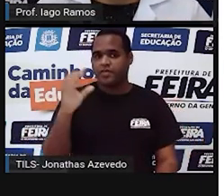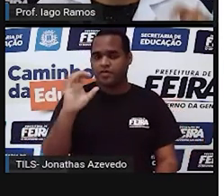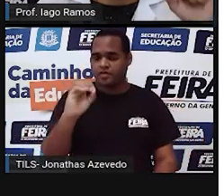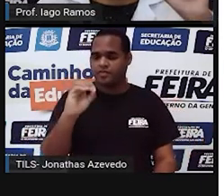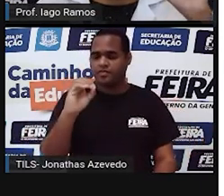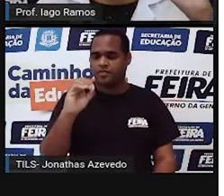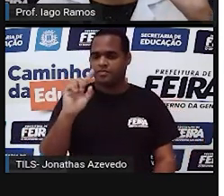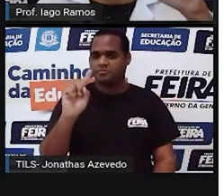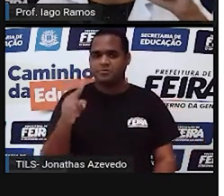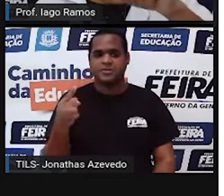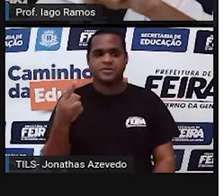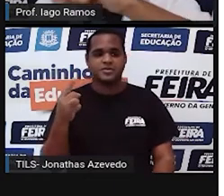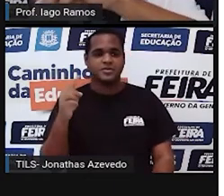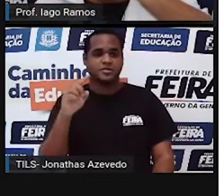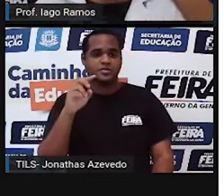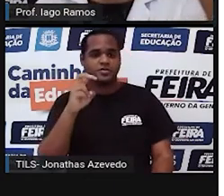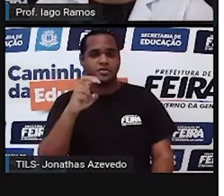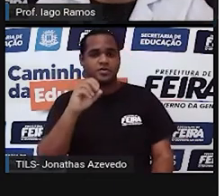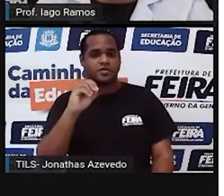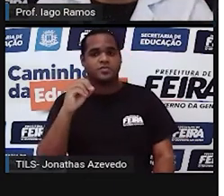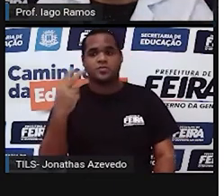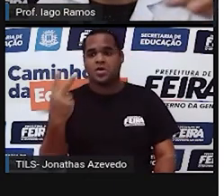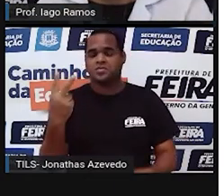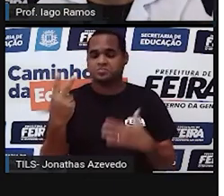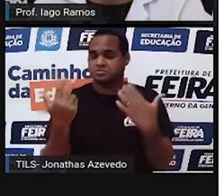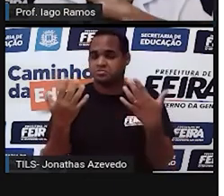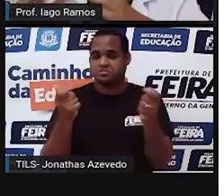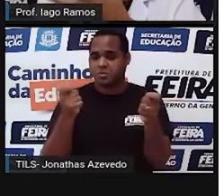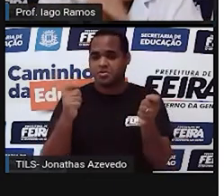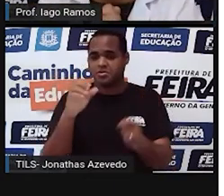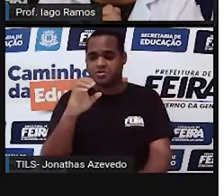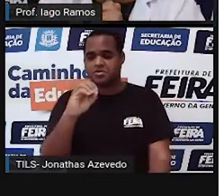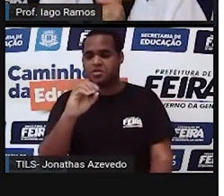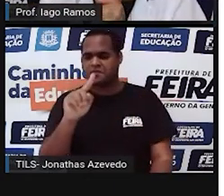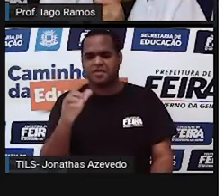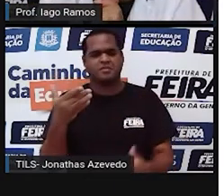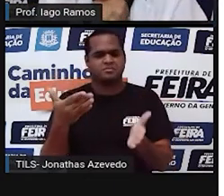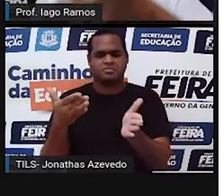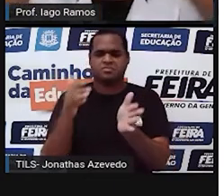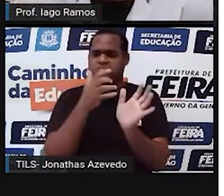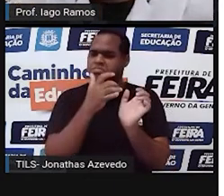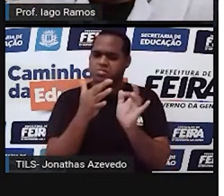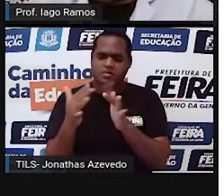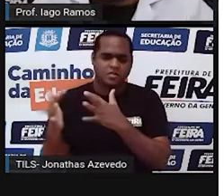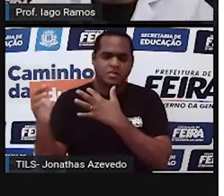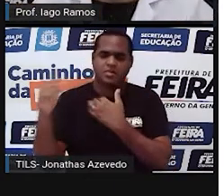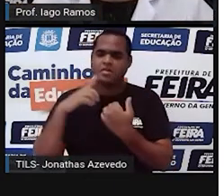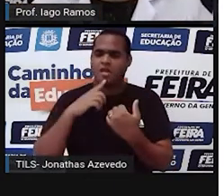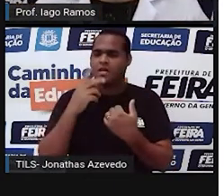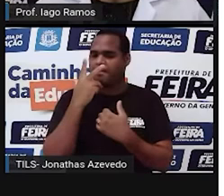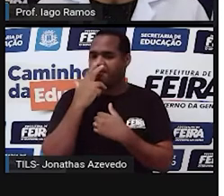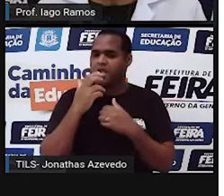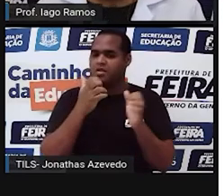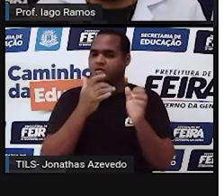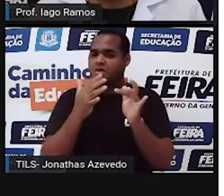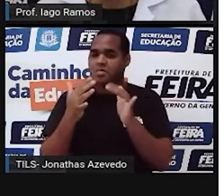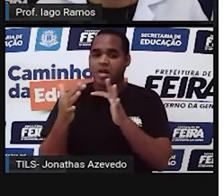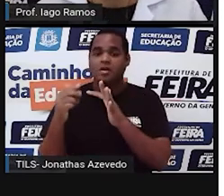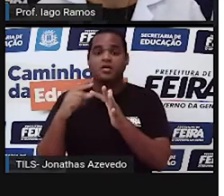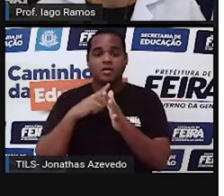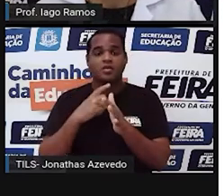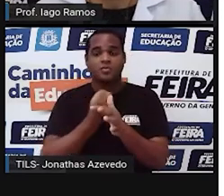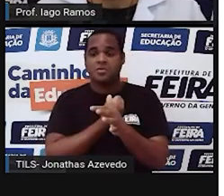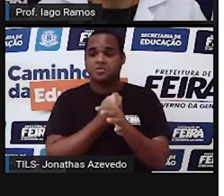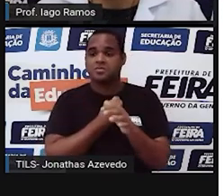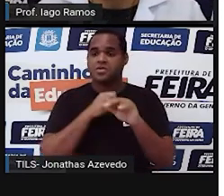,502, o 0,... Então, é uma quantidade muito grande de